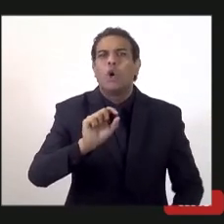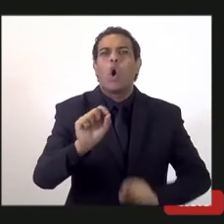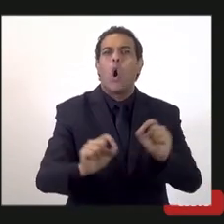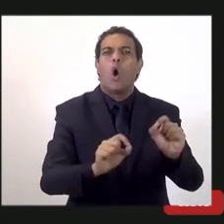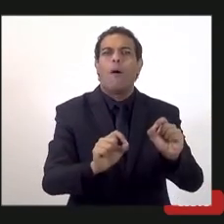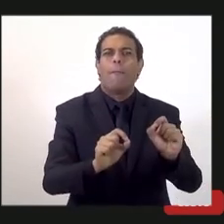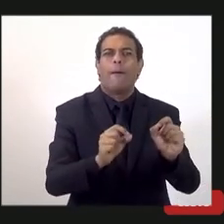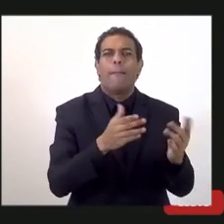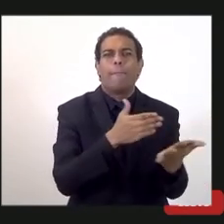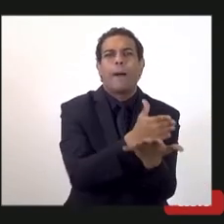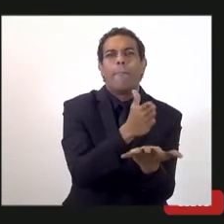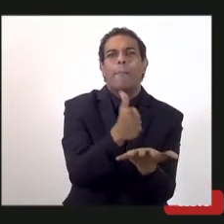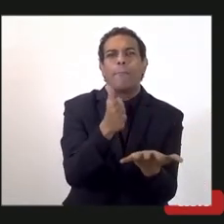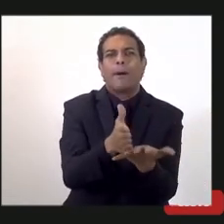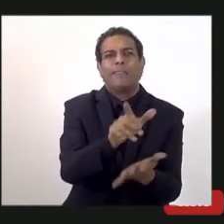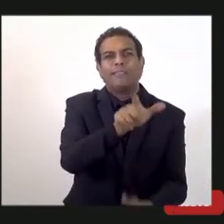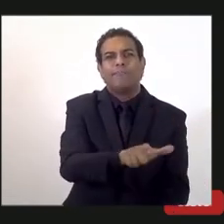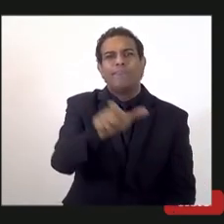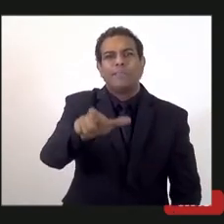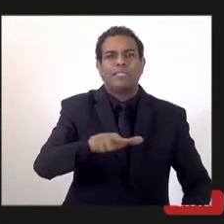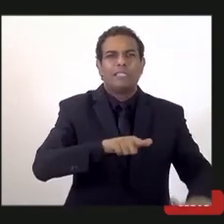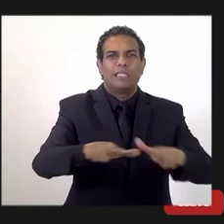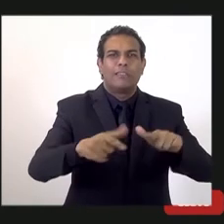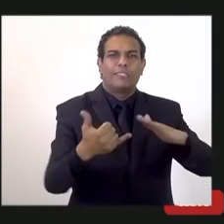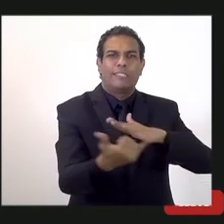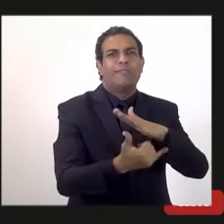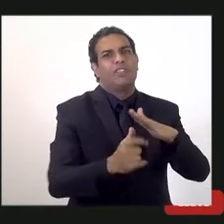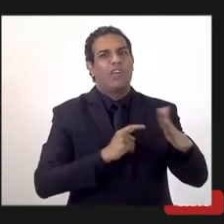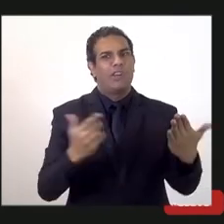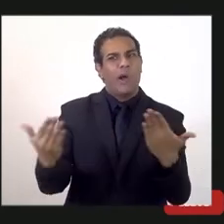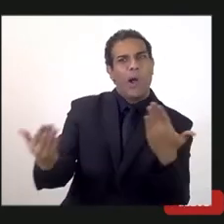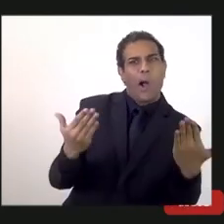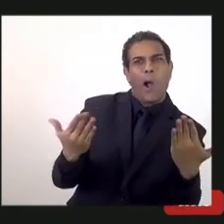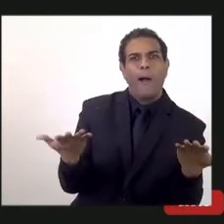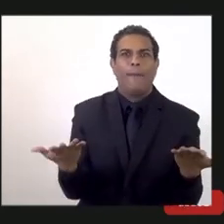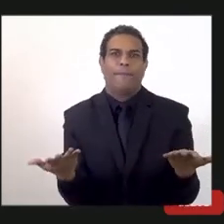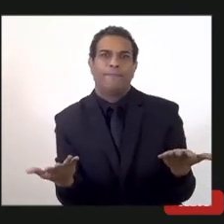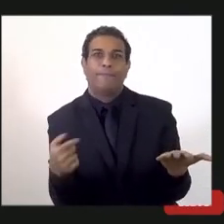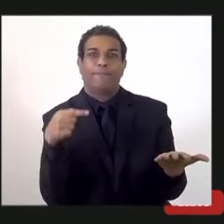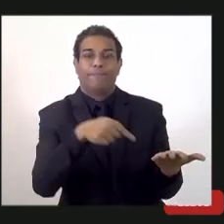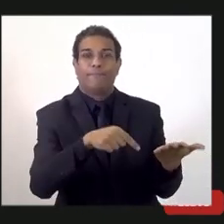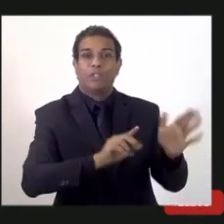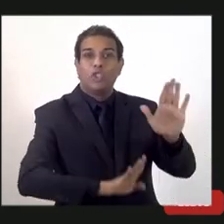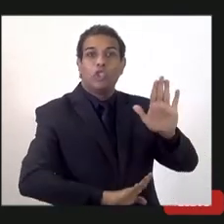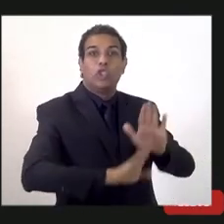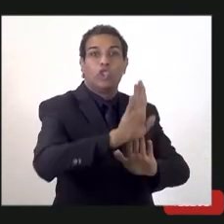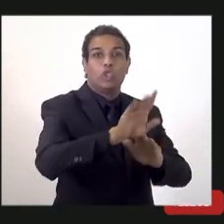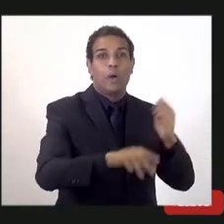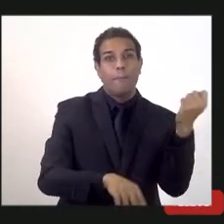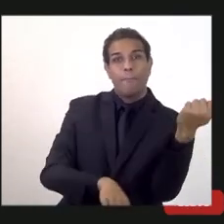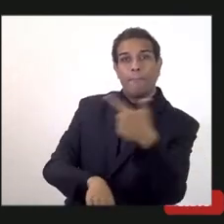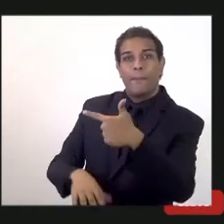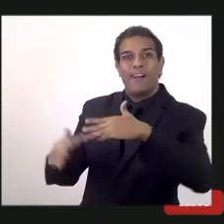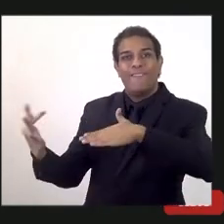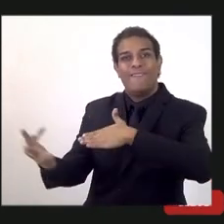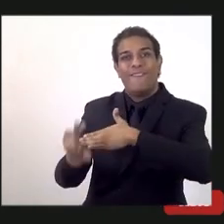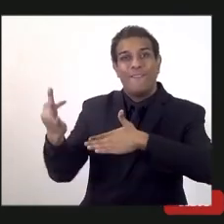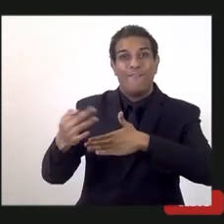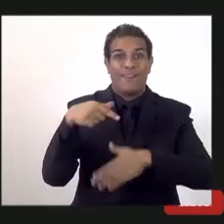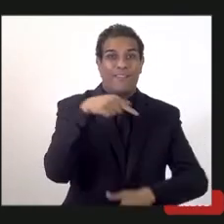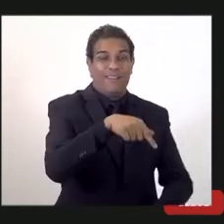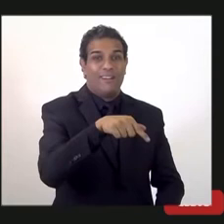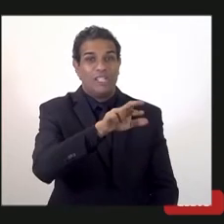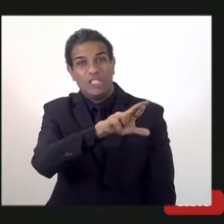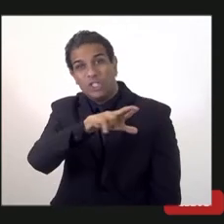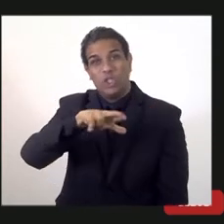informalidade. É óbvio, você tem vantagens comparativas, você vai fazer a produção de um bem ou não e tem a falta do Rio de Janeiro de